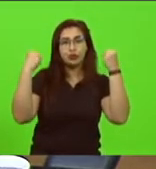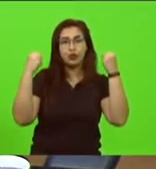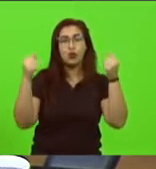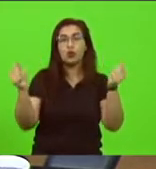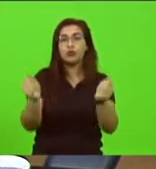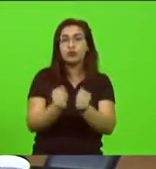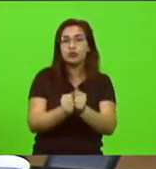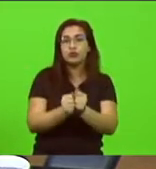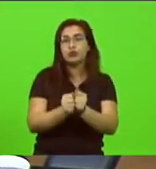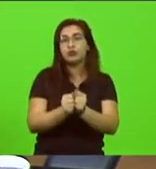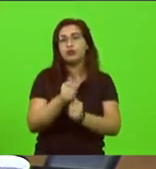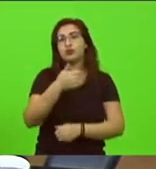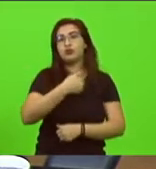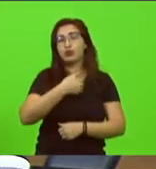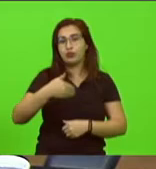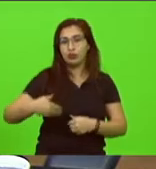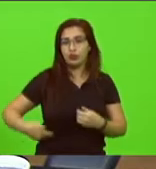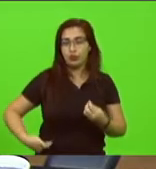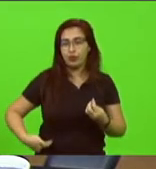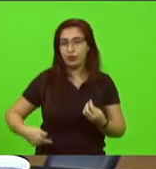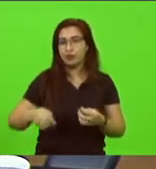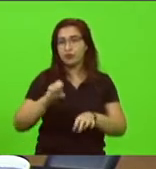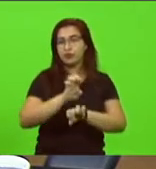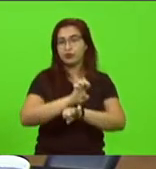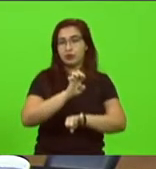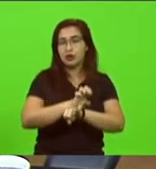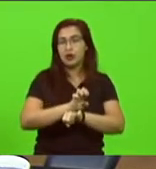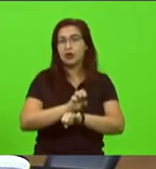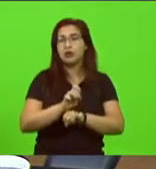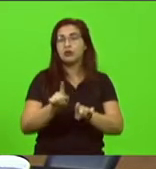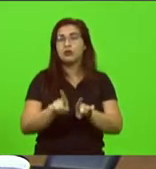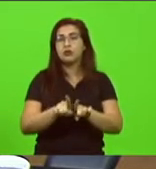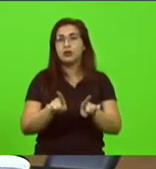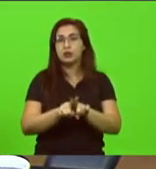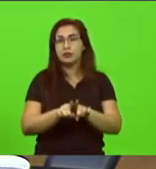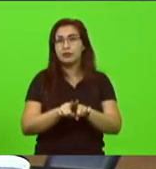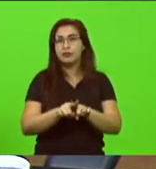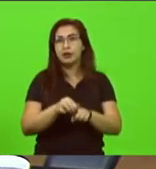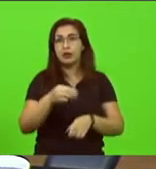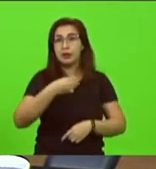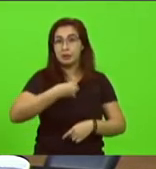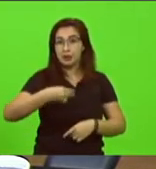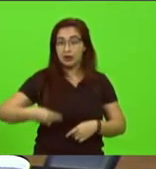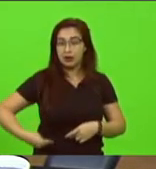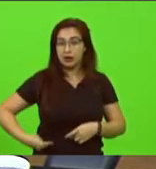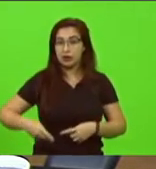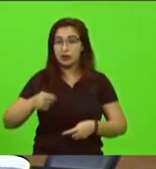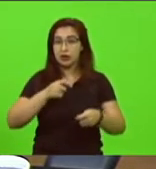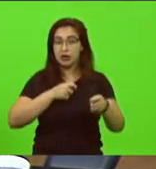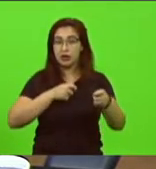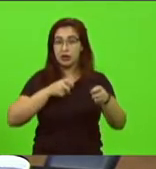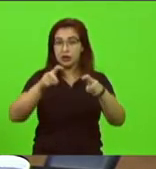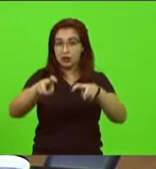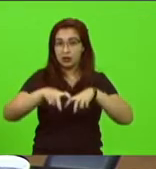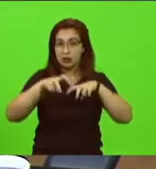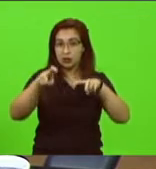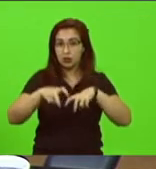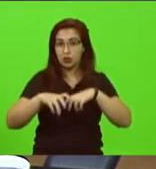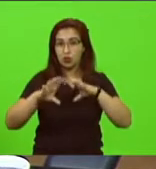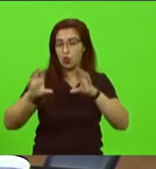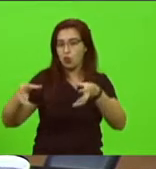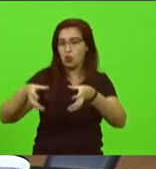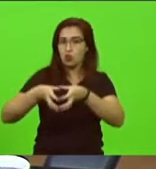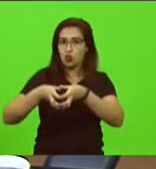agricultura que trouxe inclusive uma comitiva de pessoas para visitar e para